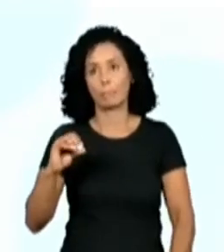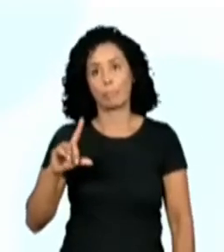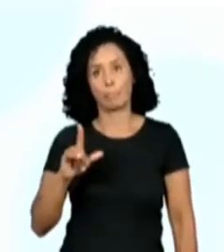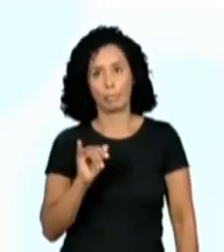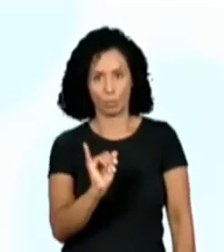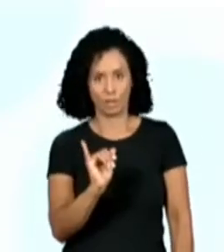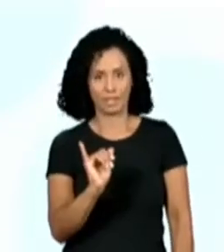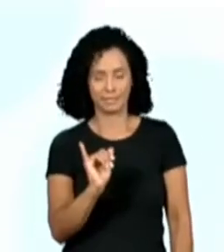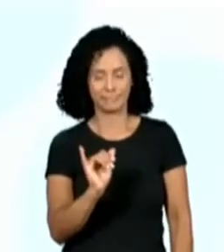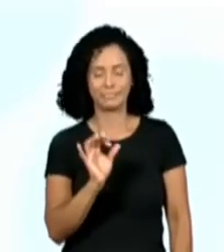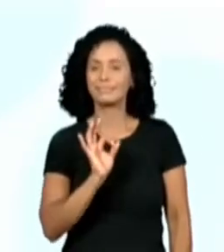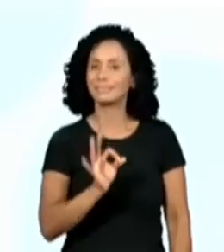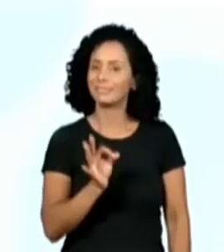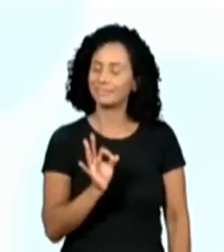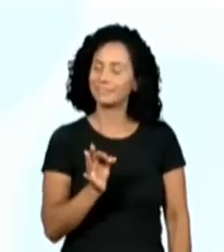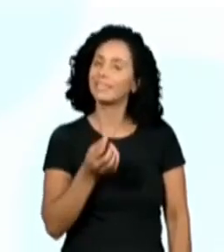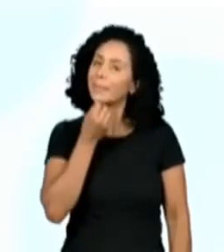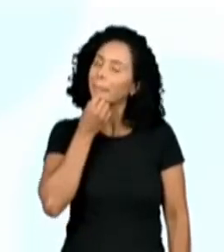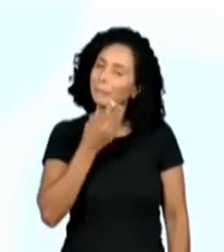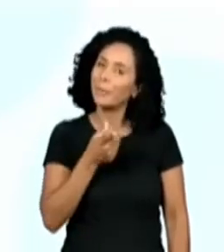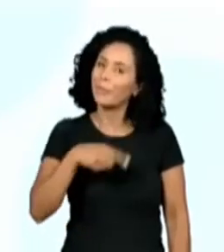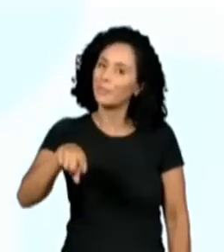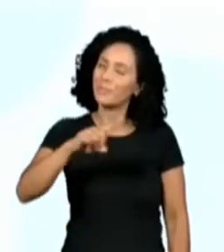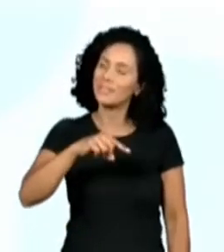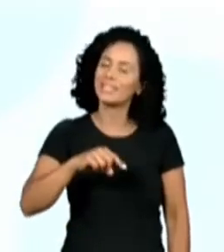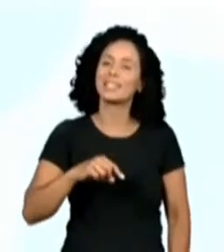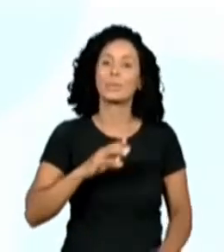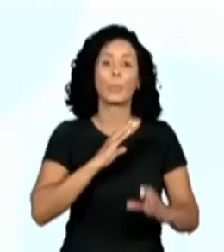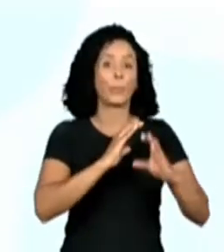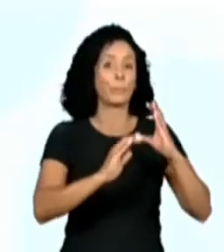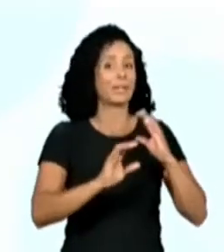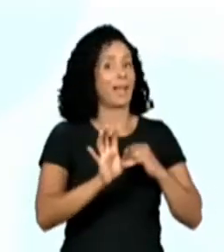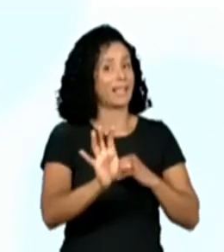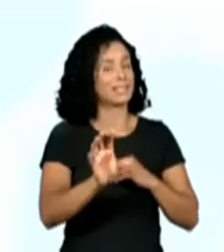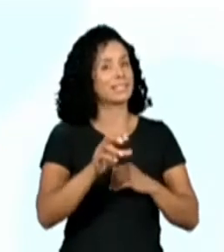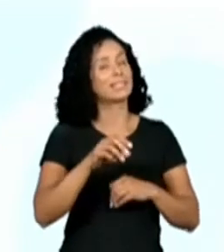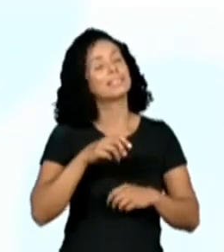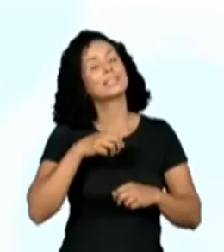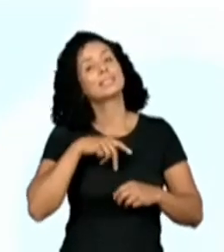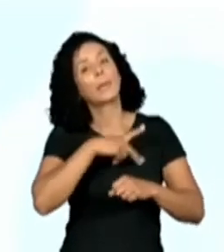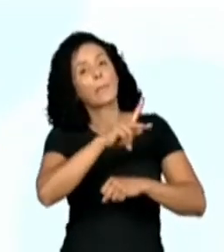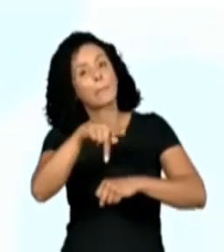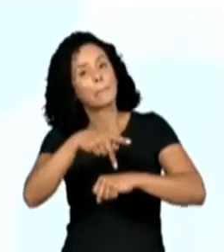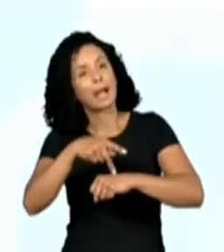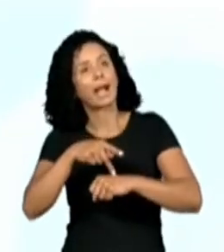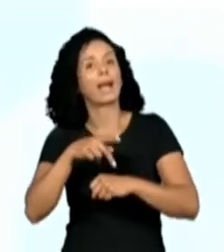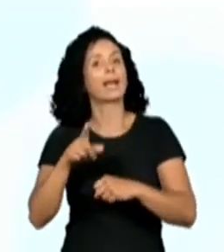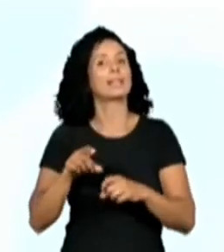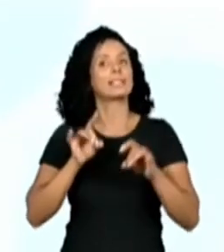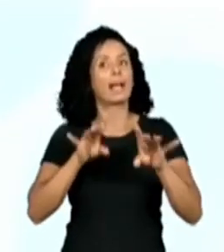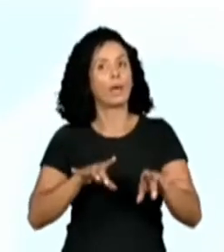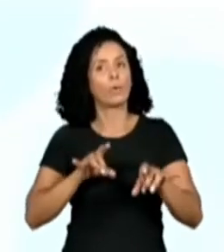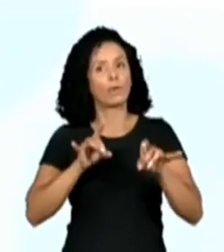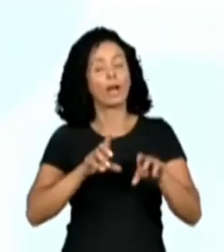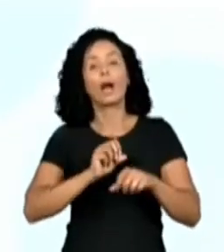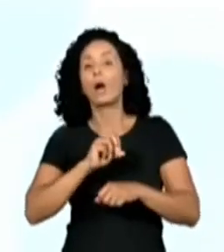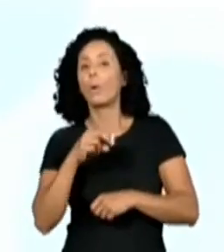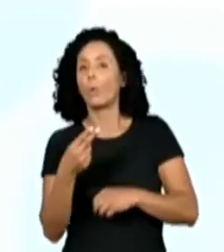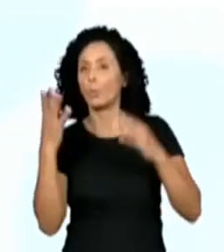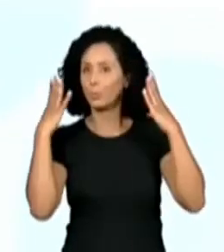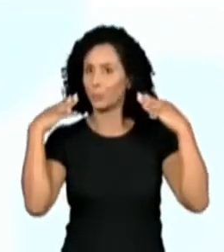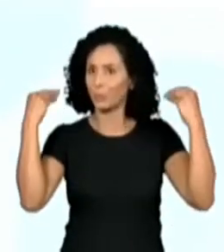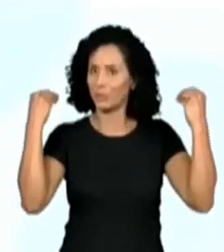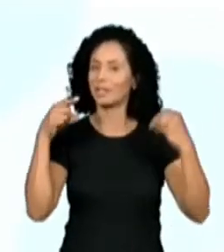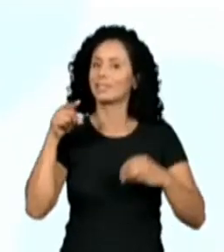Alright? Então, é assim que a gente vai falar se você estiver lá na Austrália, se você estiver lá na Holanda, desse jeito que você vai